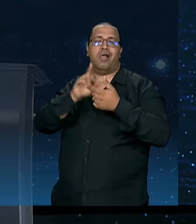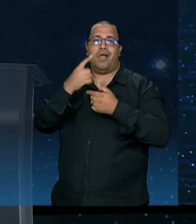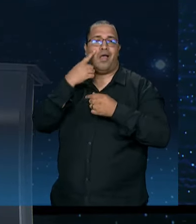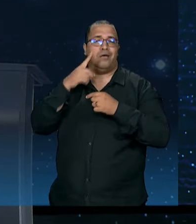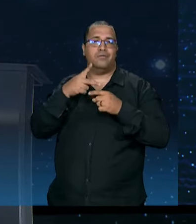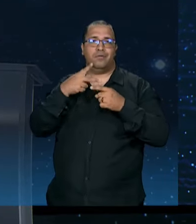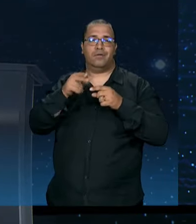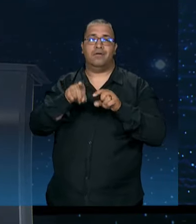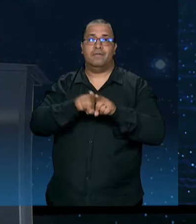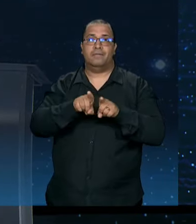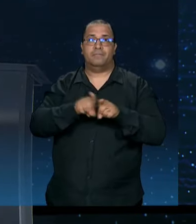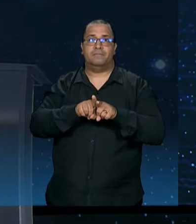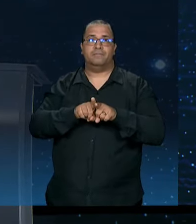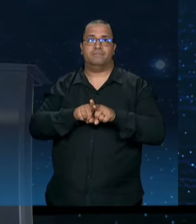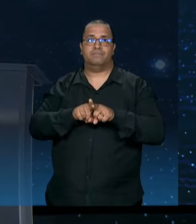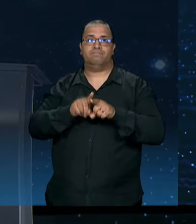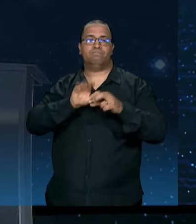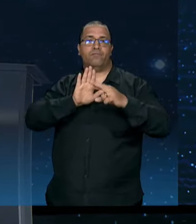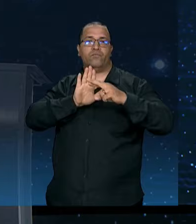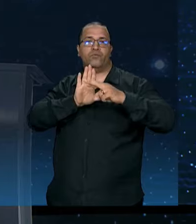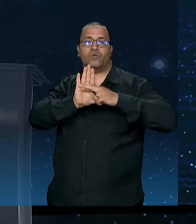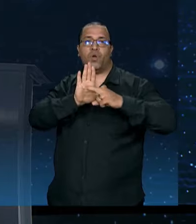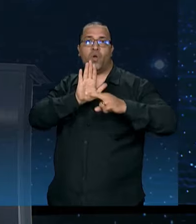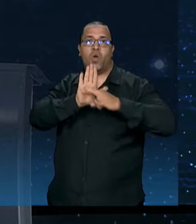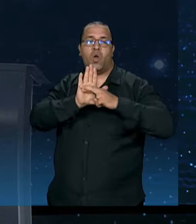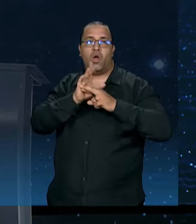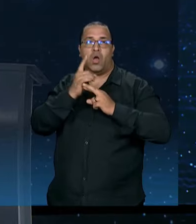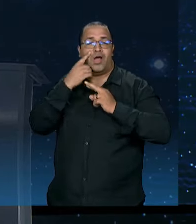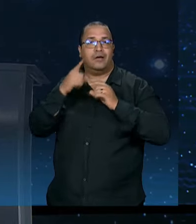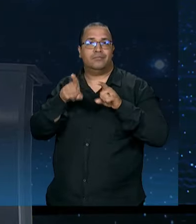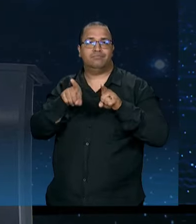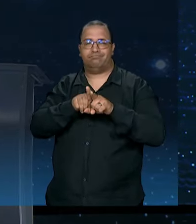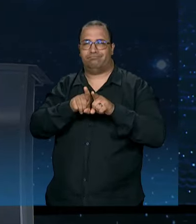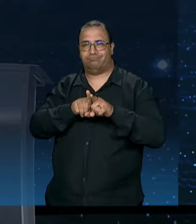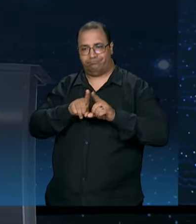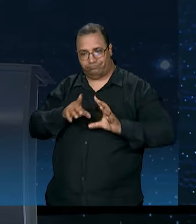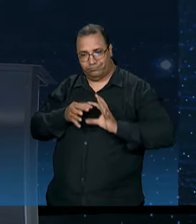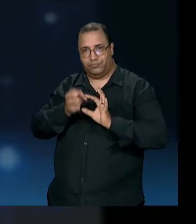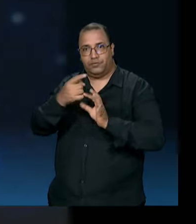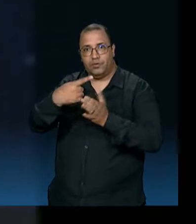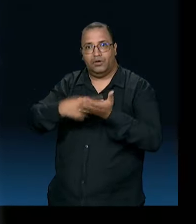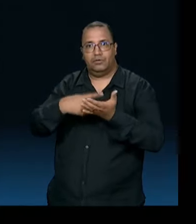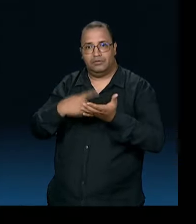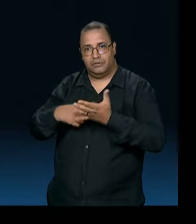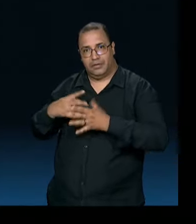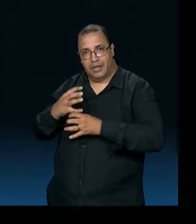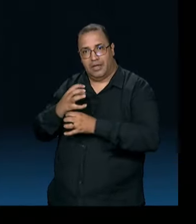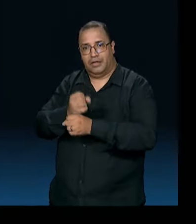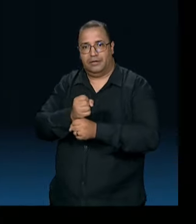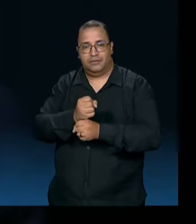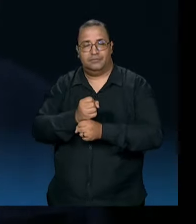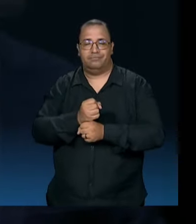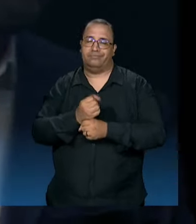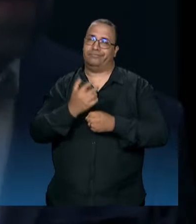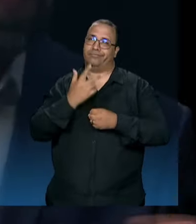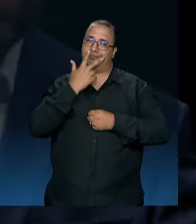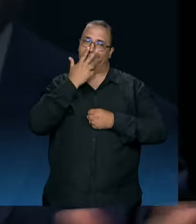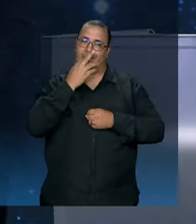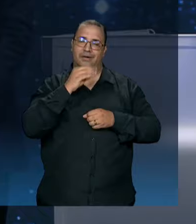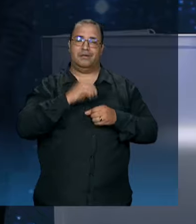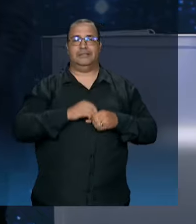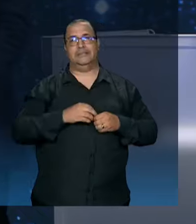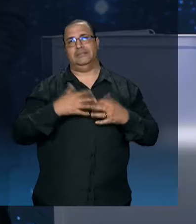você. Eu acho que tem ali, representa esse consórcio e vai juntando um time. É uma coisa meio